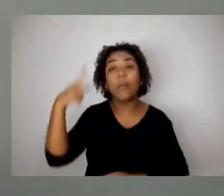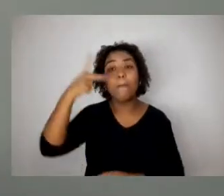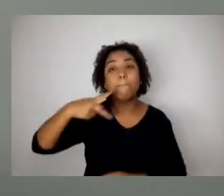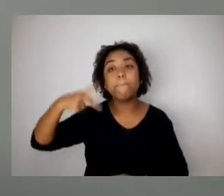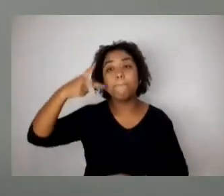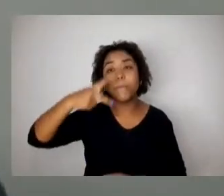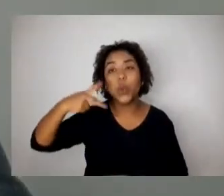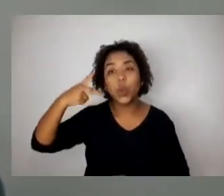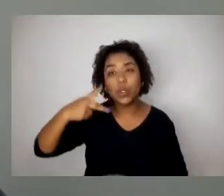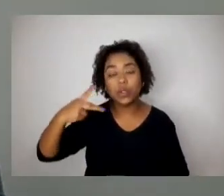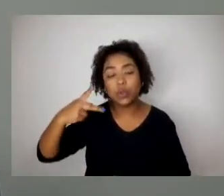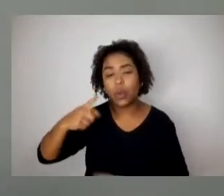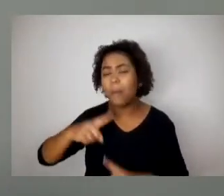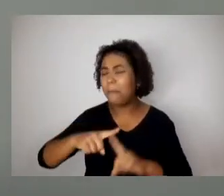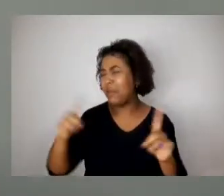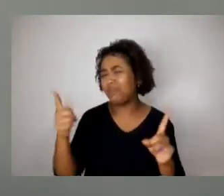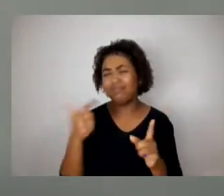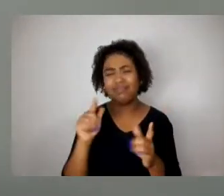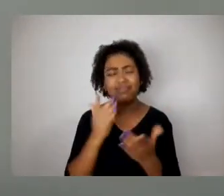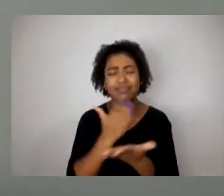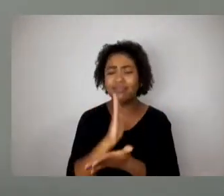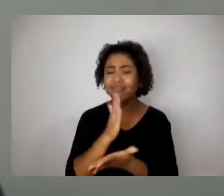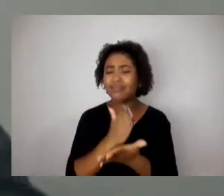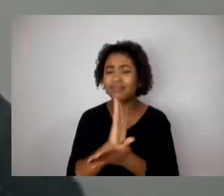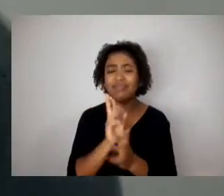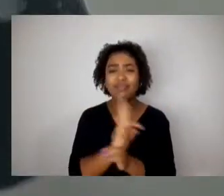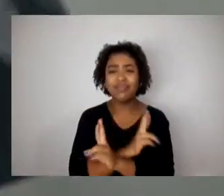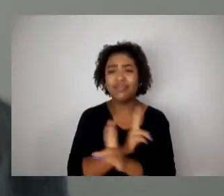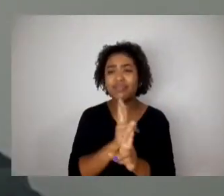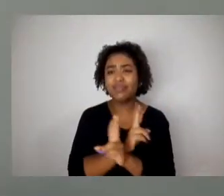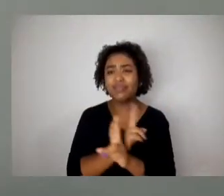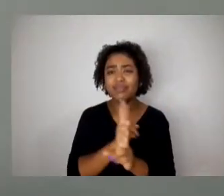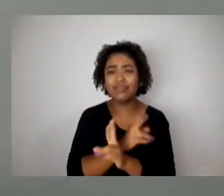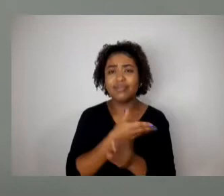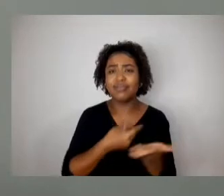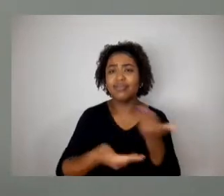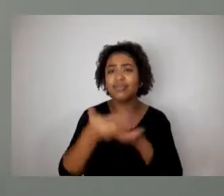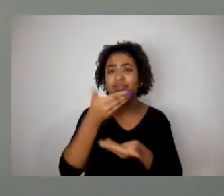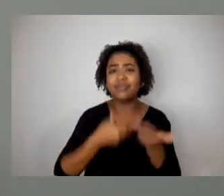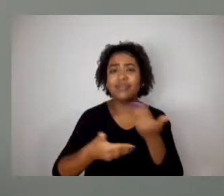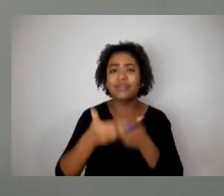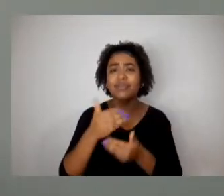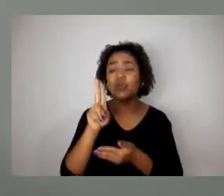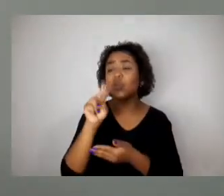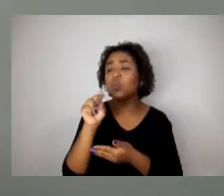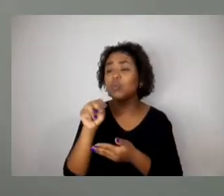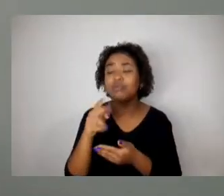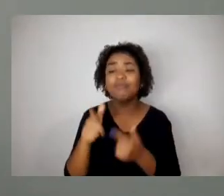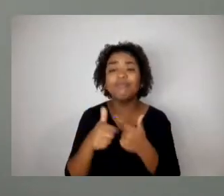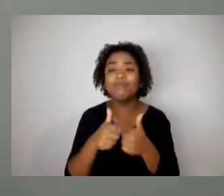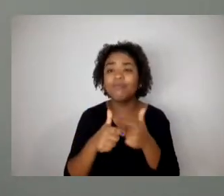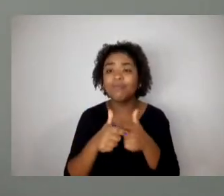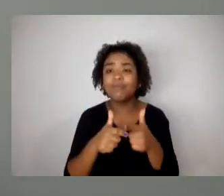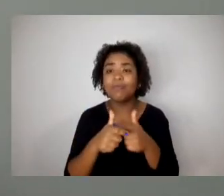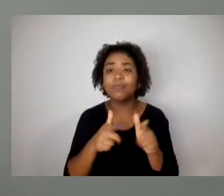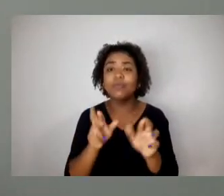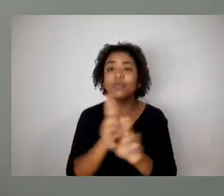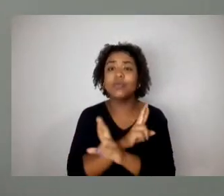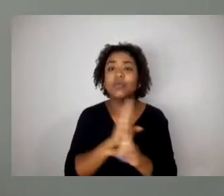relacionamento pessoal, me dou muito bem com todos, nunca tive um problema de relacionamento com ninguém que fosse,